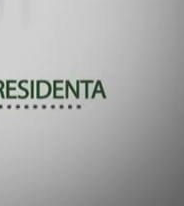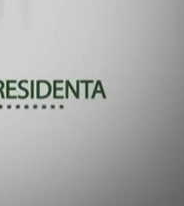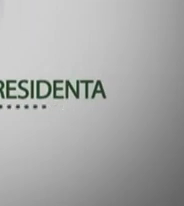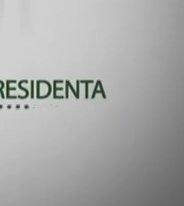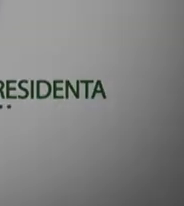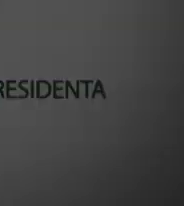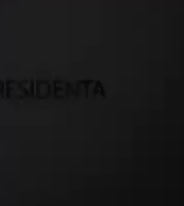Obrigada, Carolina.